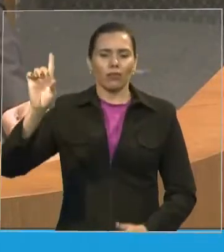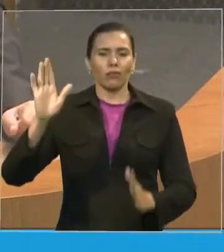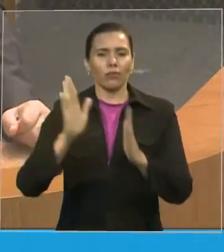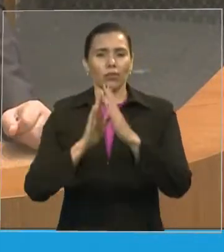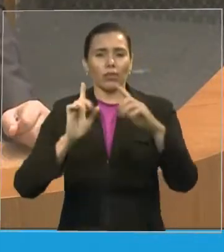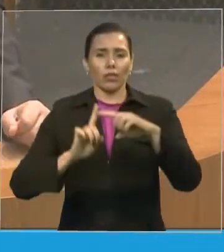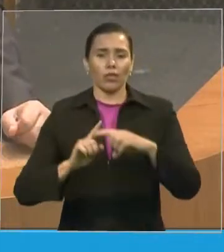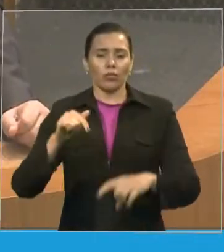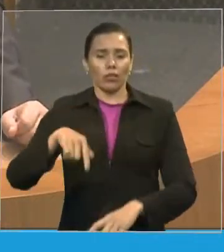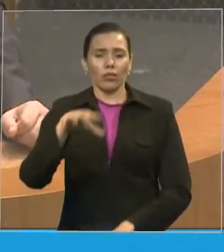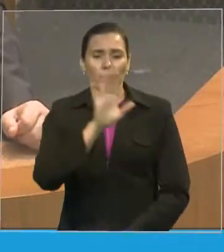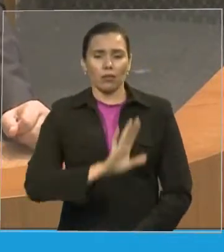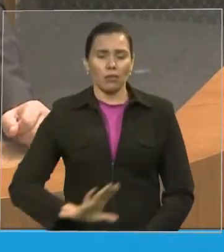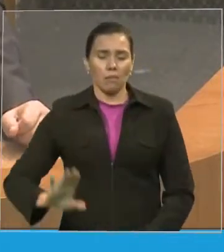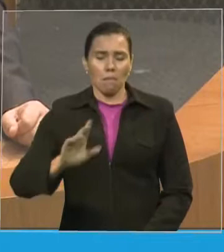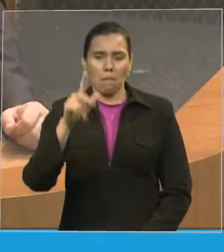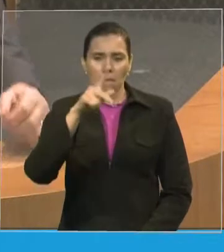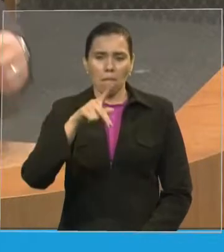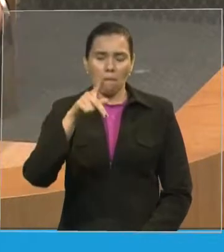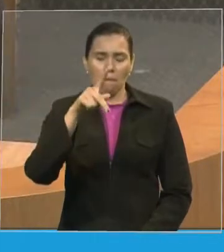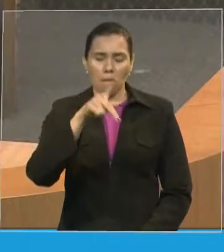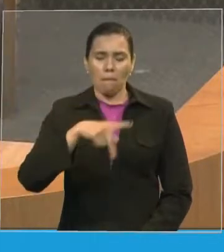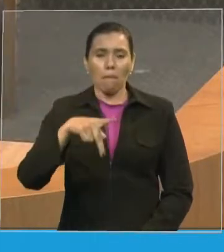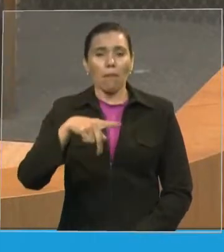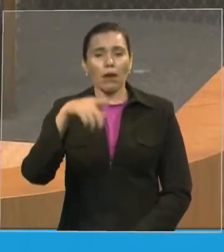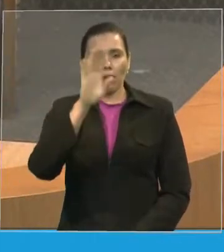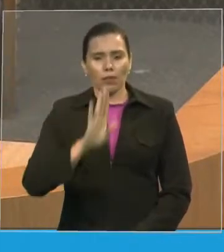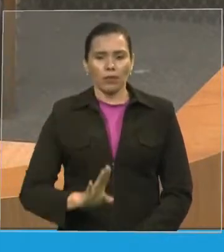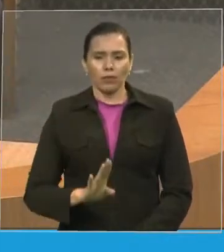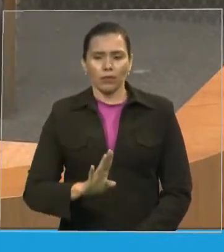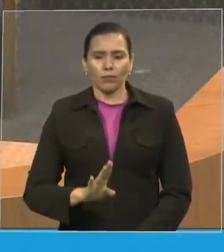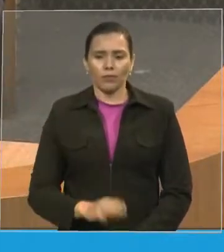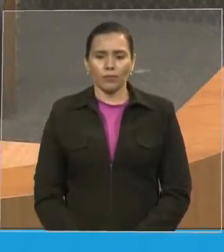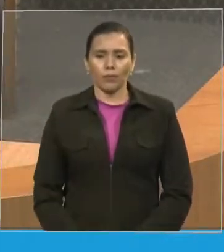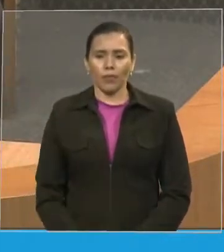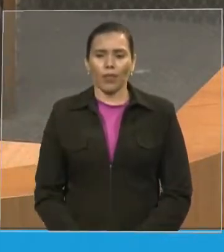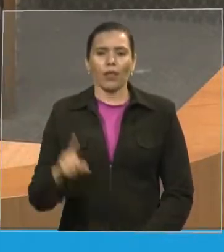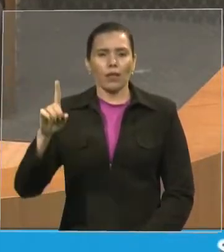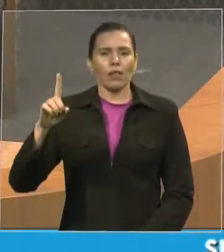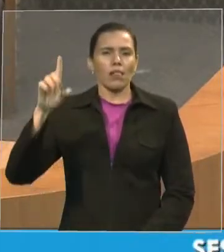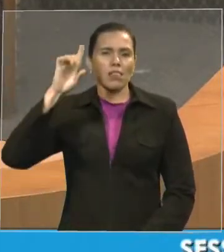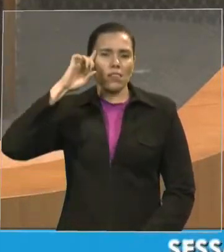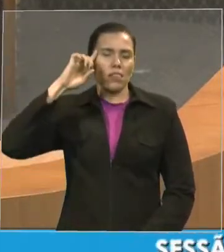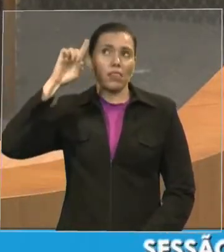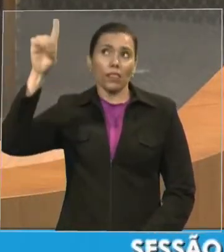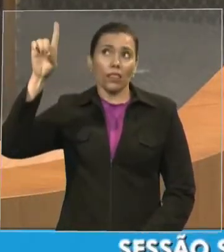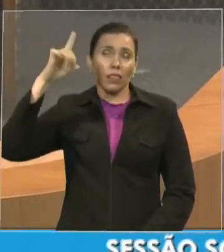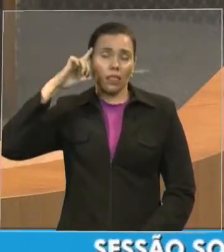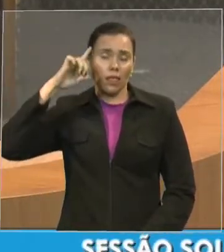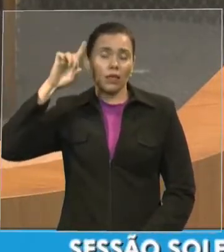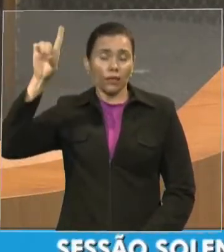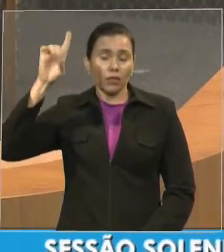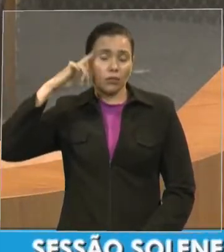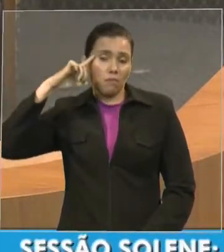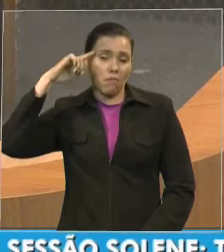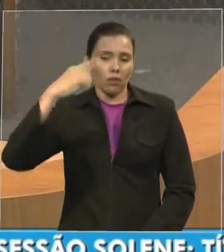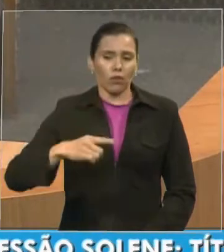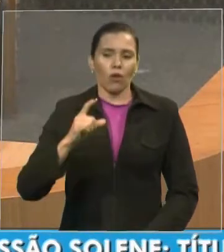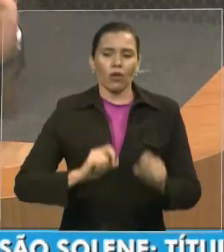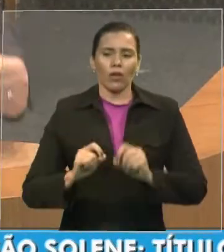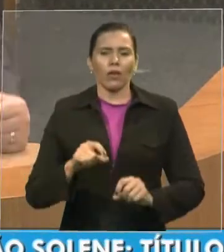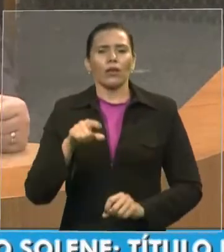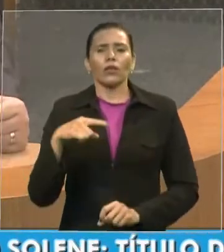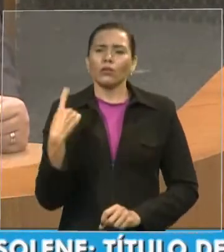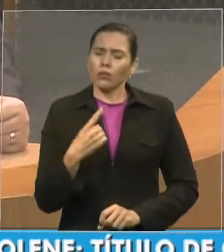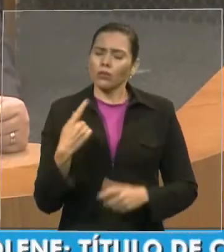A ordem bíblica é, seja a paz de Deus que domine, habite, e que dirija o